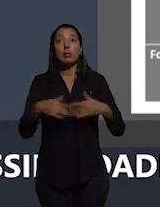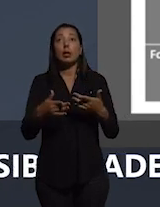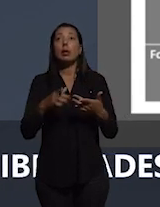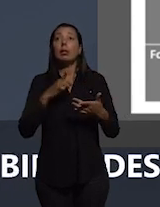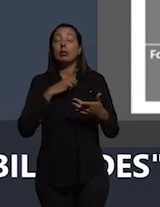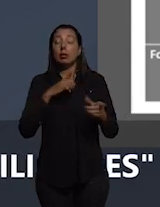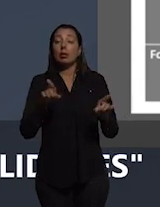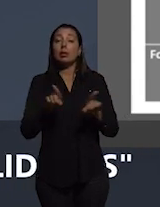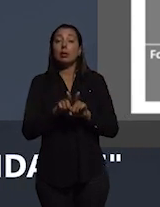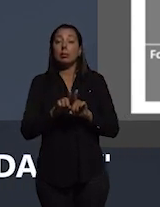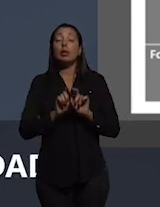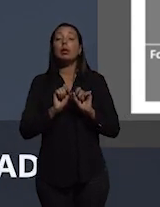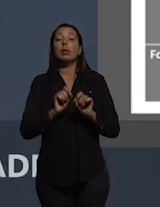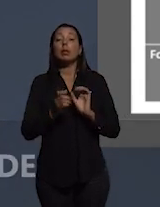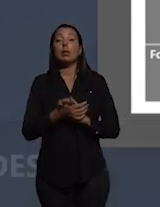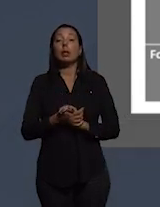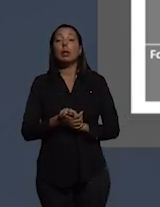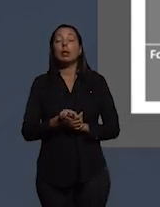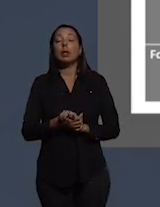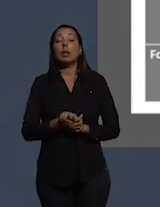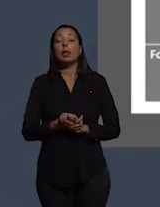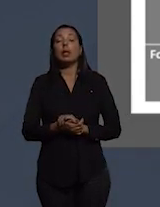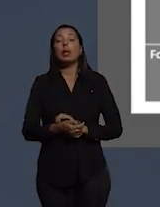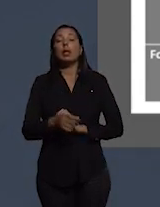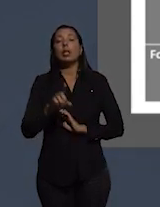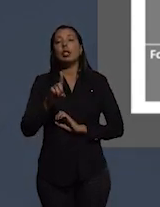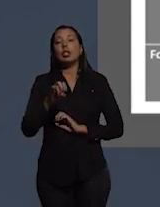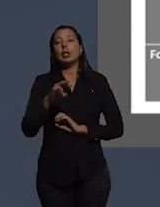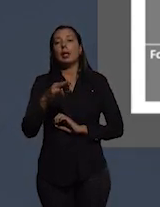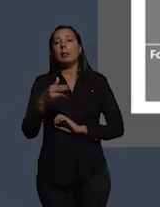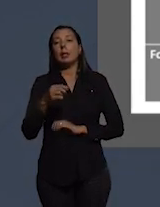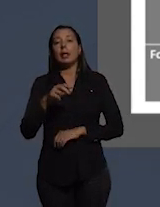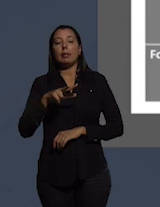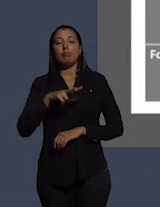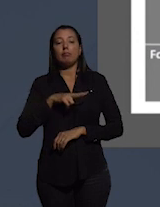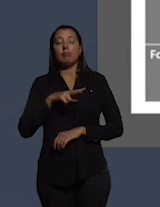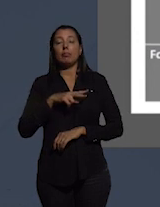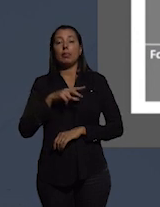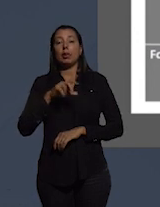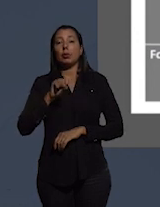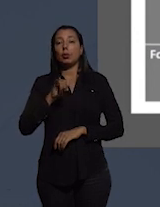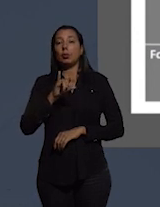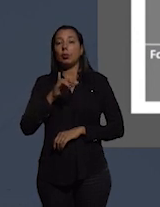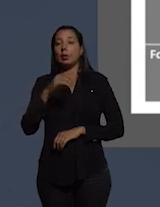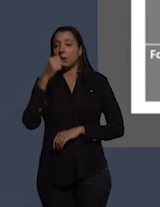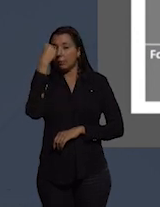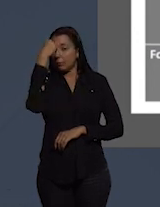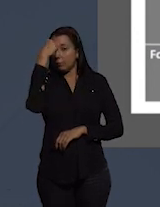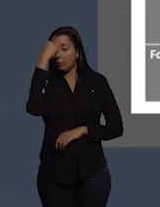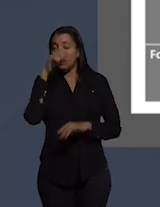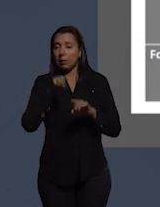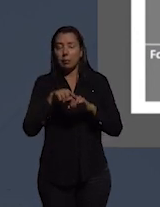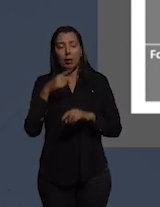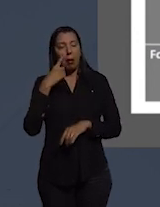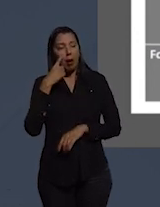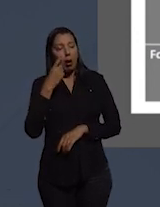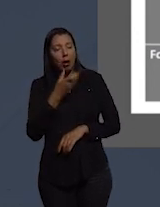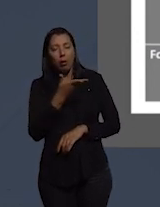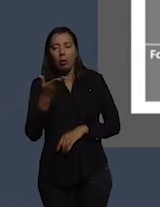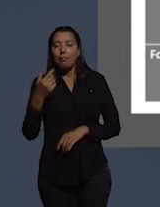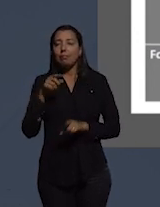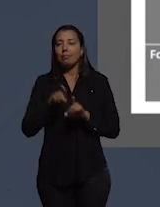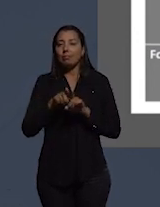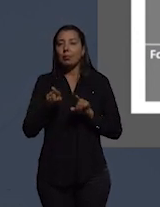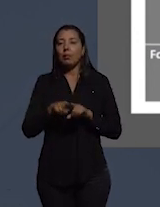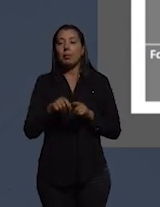também a Dinamarca a Suíça eu realmente observei todos os casos porque essa questão é complicada e nós